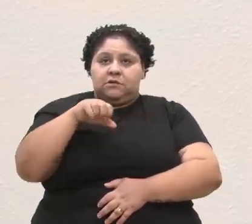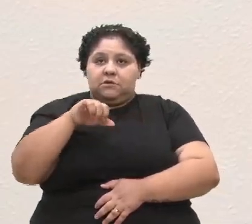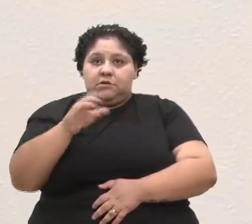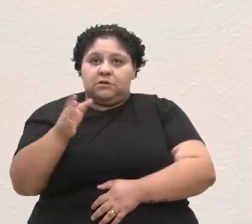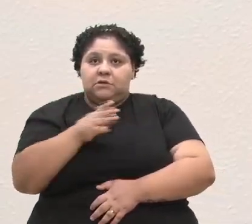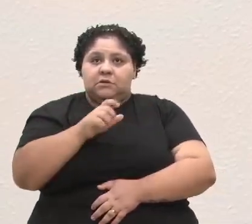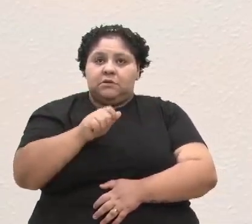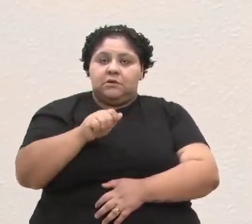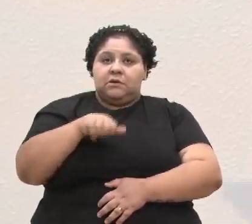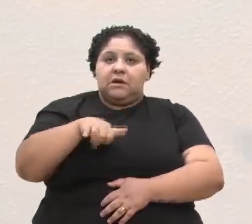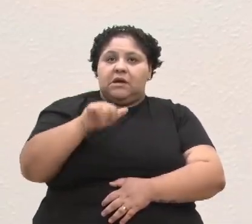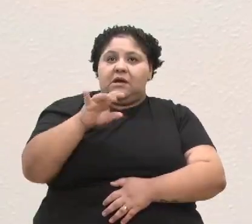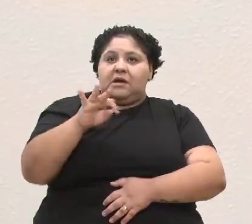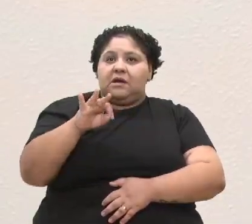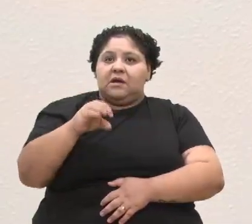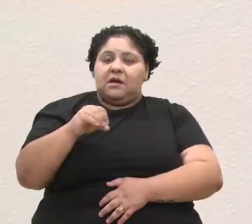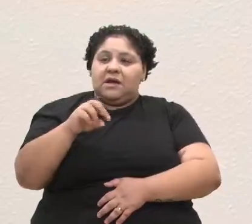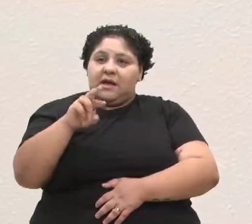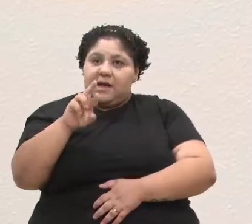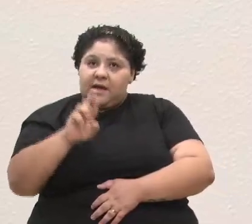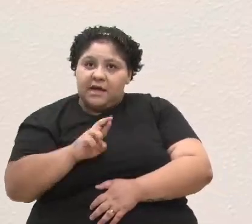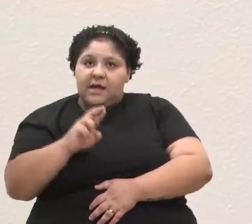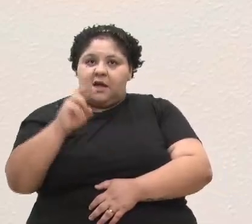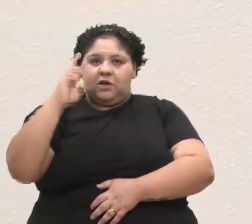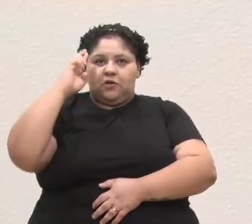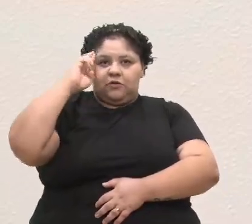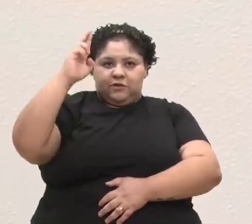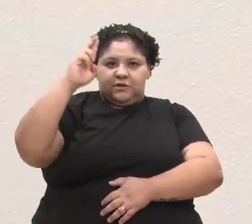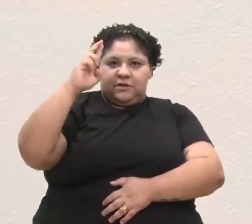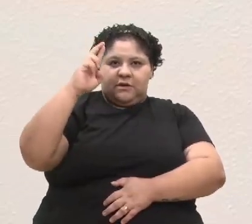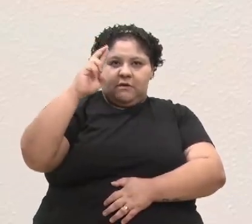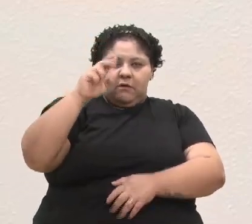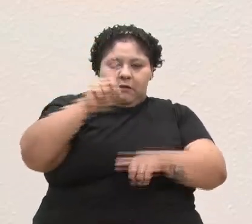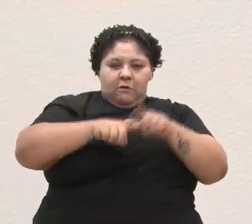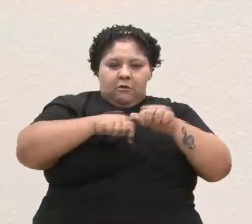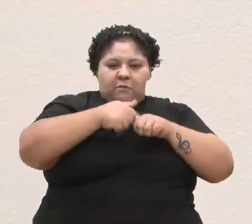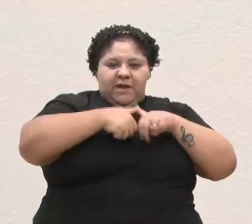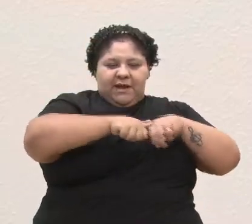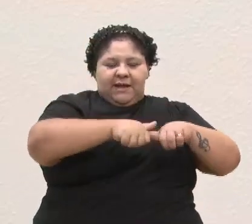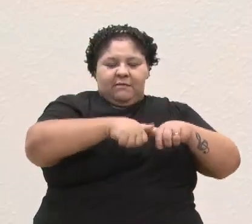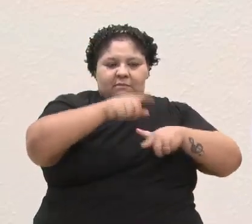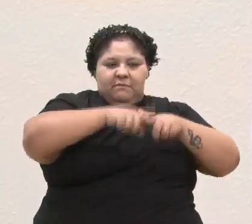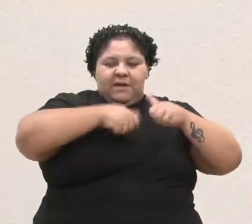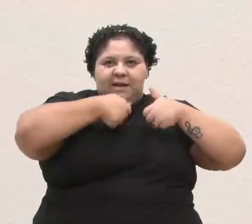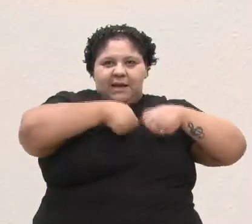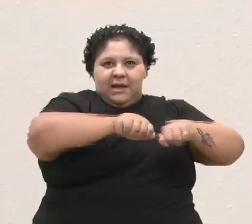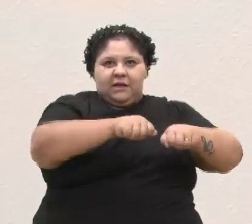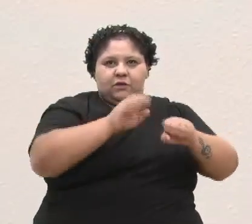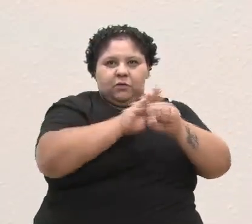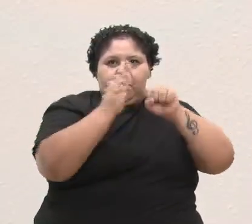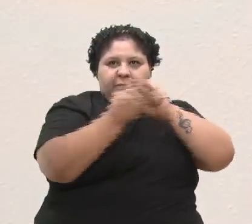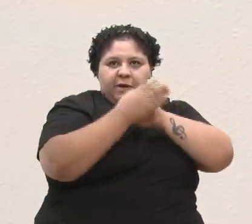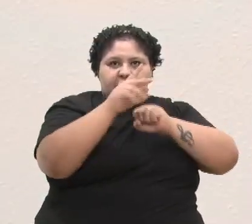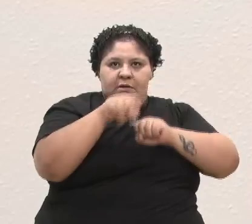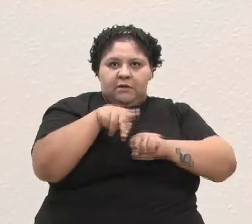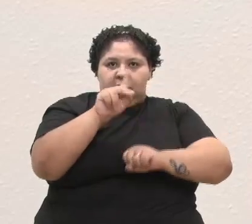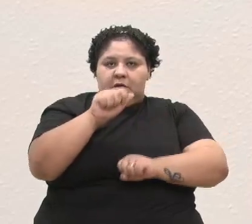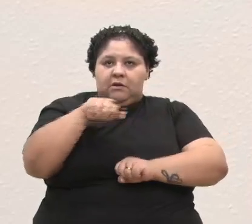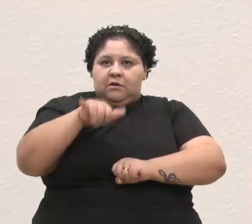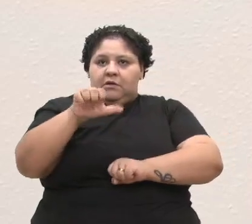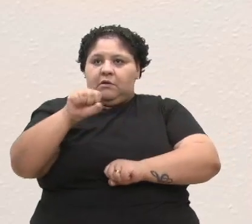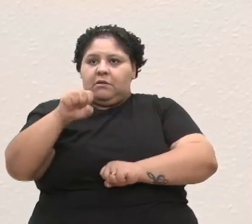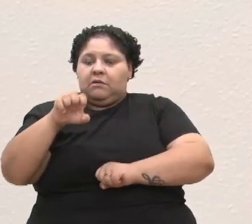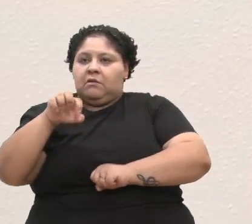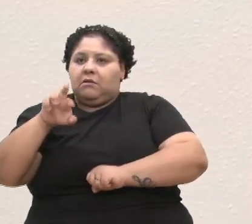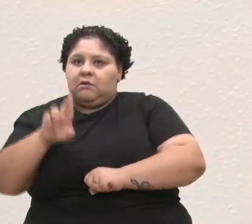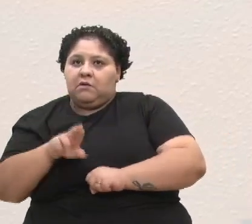Sacolão do Kaiser. Acho que muitos de vocês aqui conhecem, né? E o sepultamento hoje será no cemitério da comunidade de São Brás,